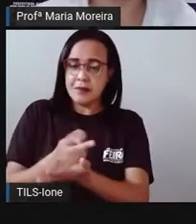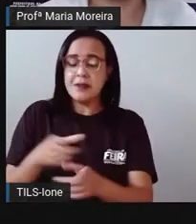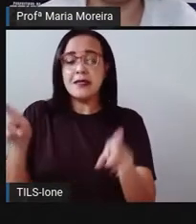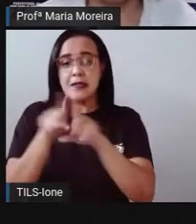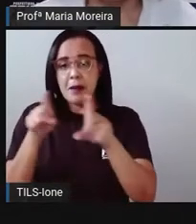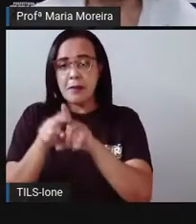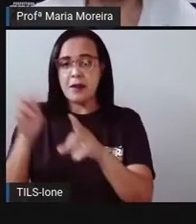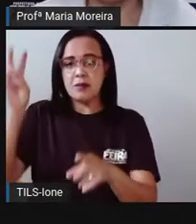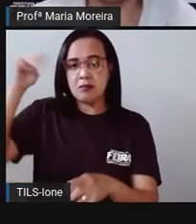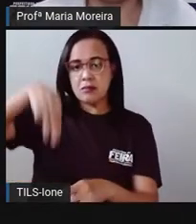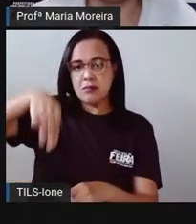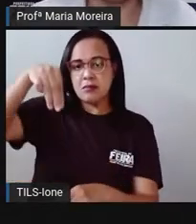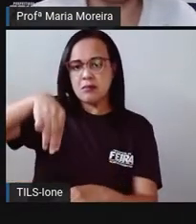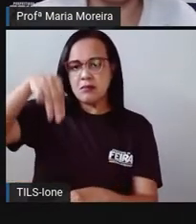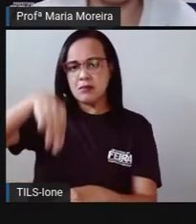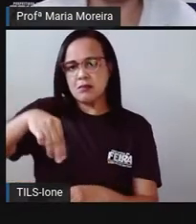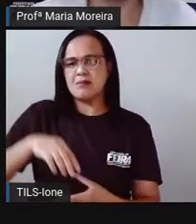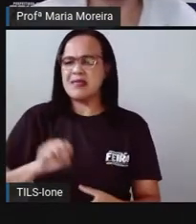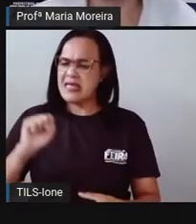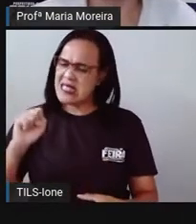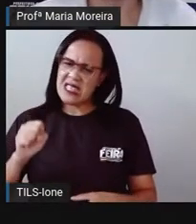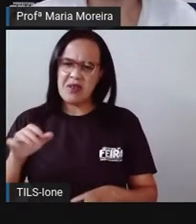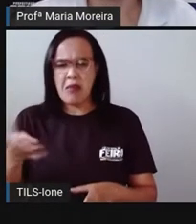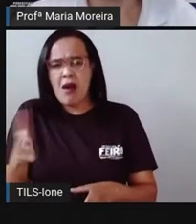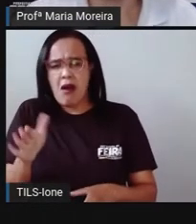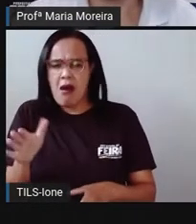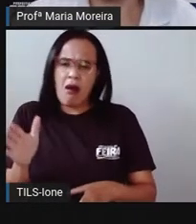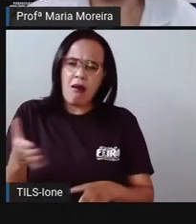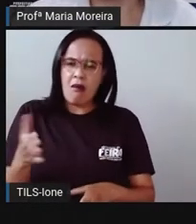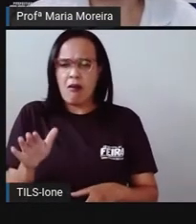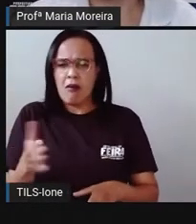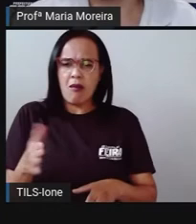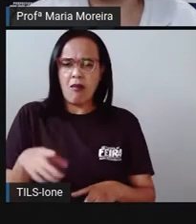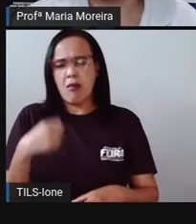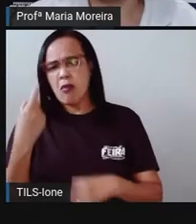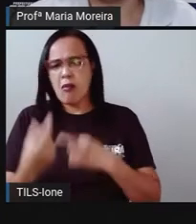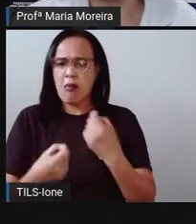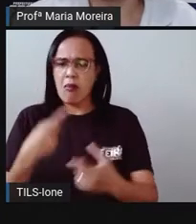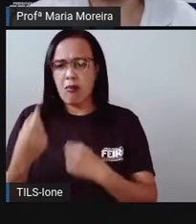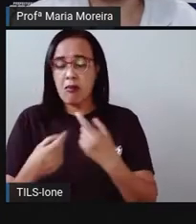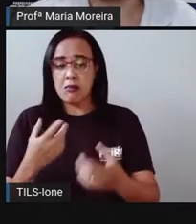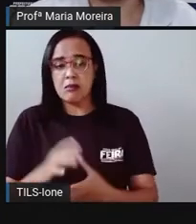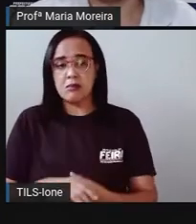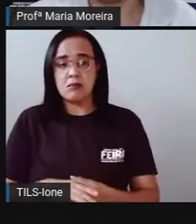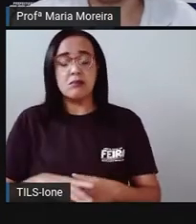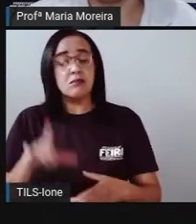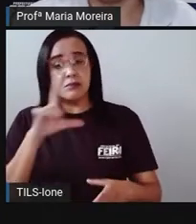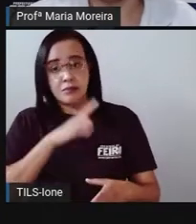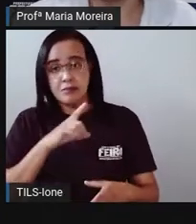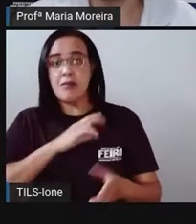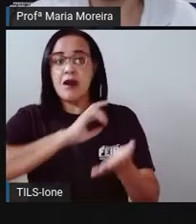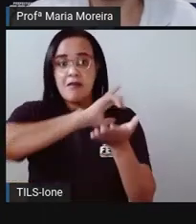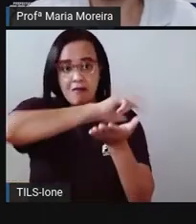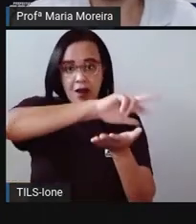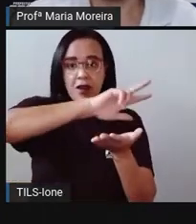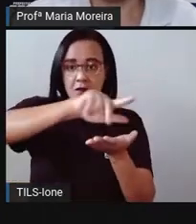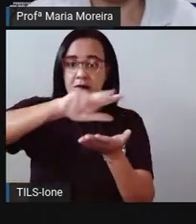essa questão de segundo, tá? Bom, existem várias unidades de medida, né?